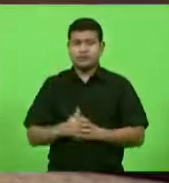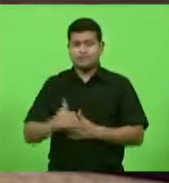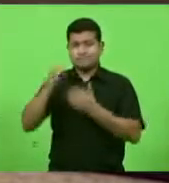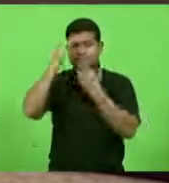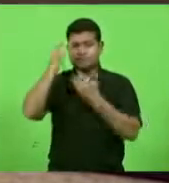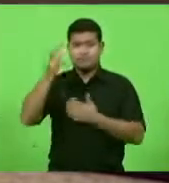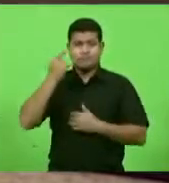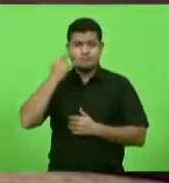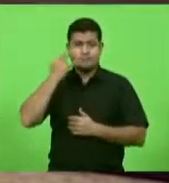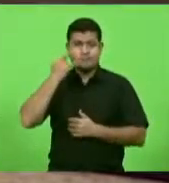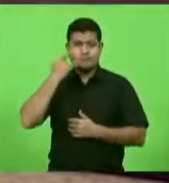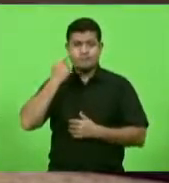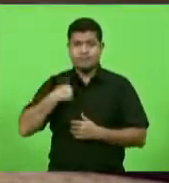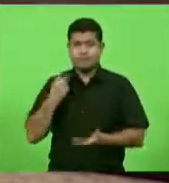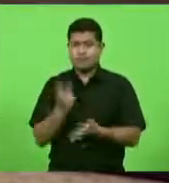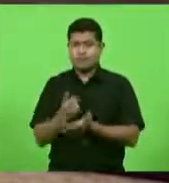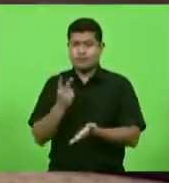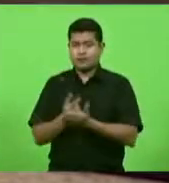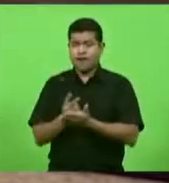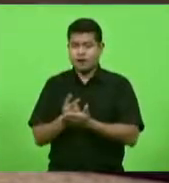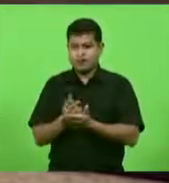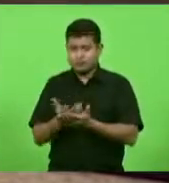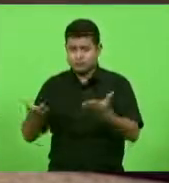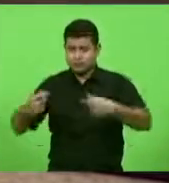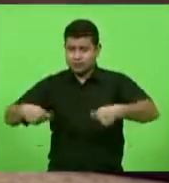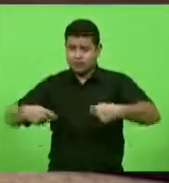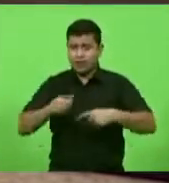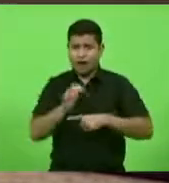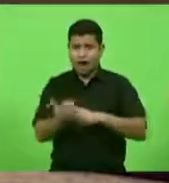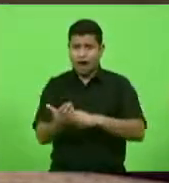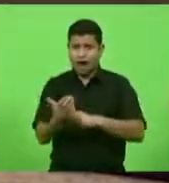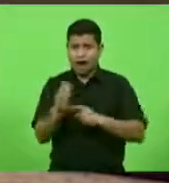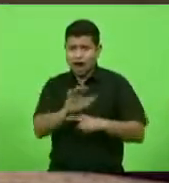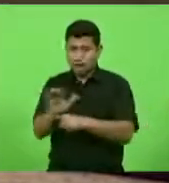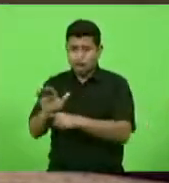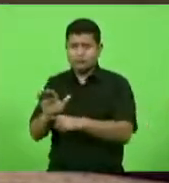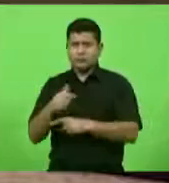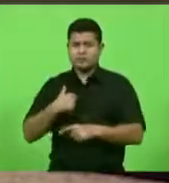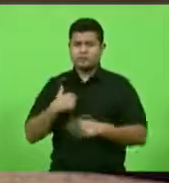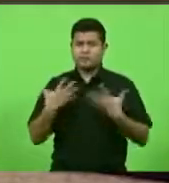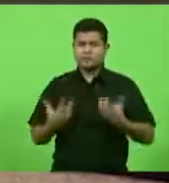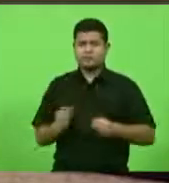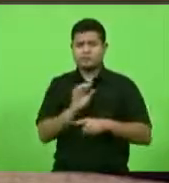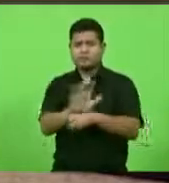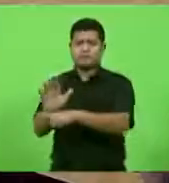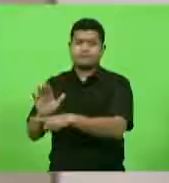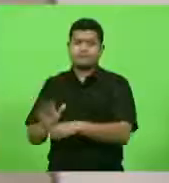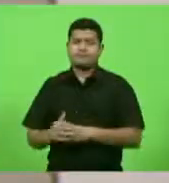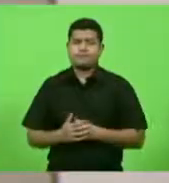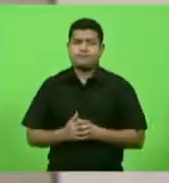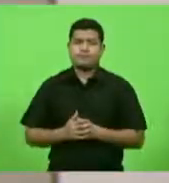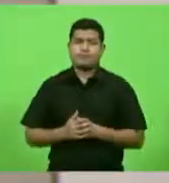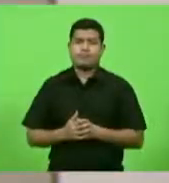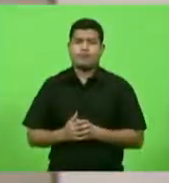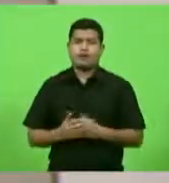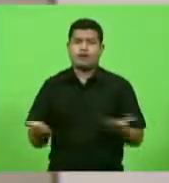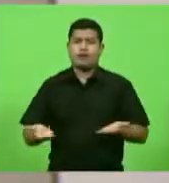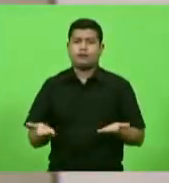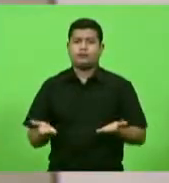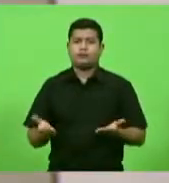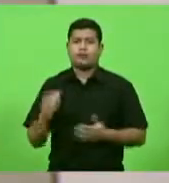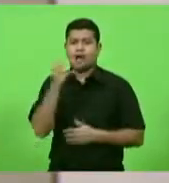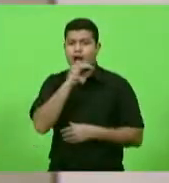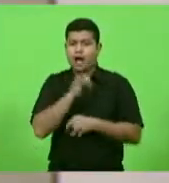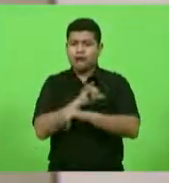pela acolhida e sempre que precisarem este parlamentar de forma humilde fique à disposição de todos. Muito obrigado. Breves comunicações pelo